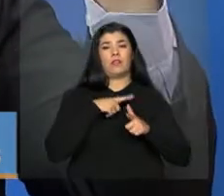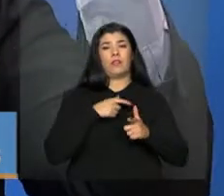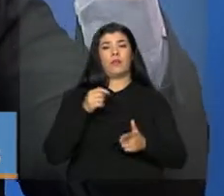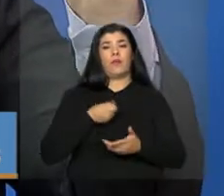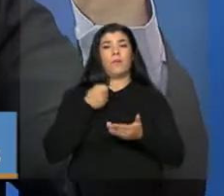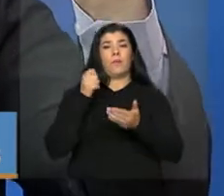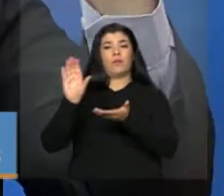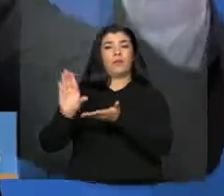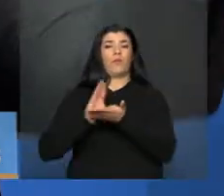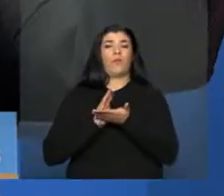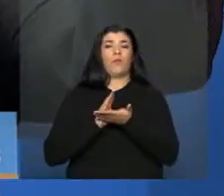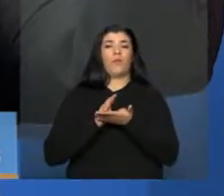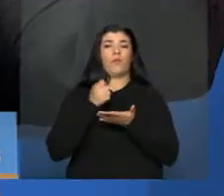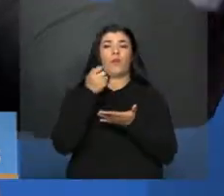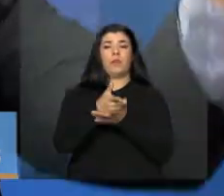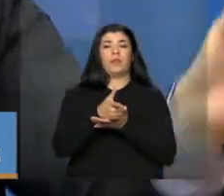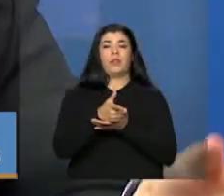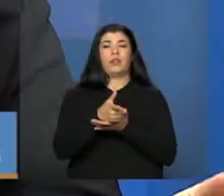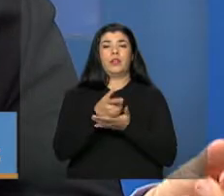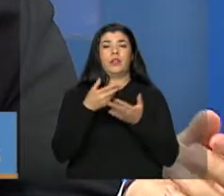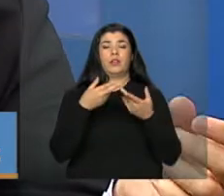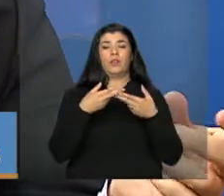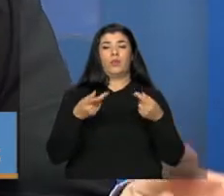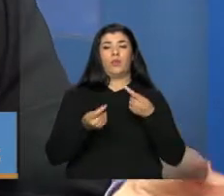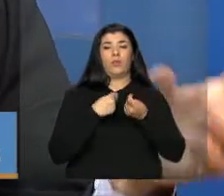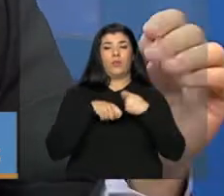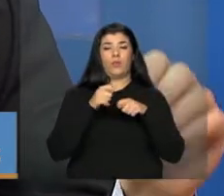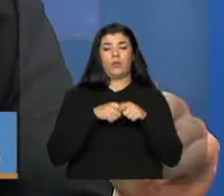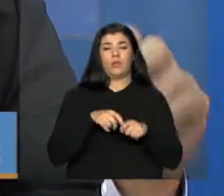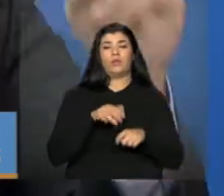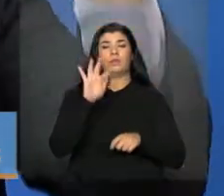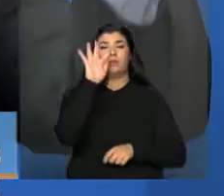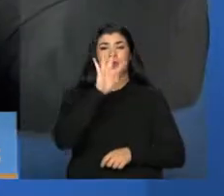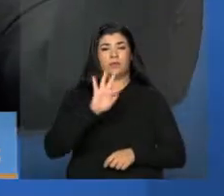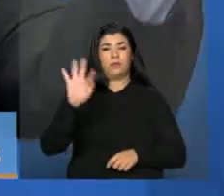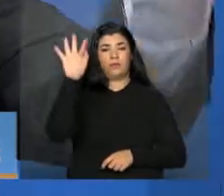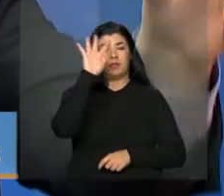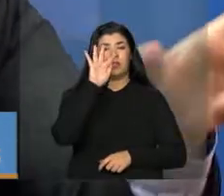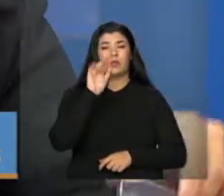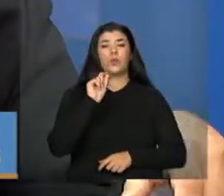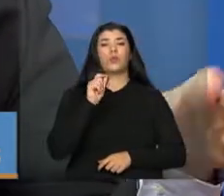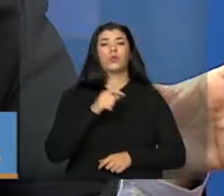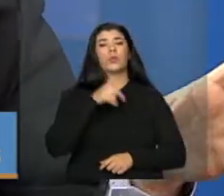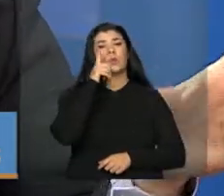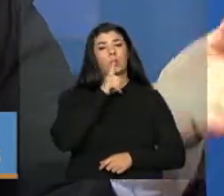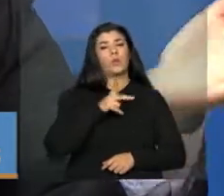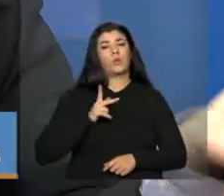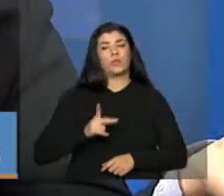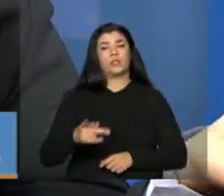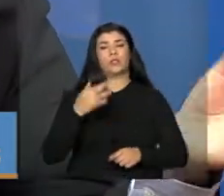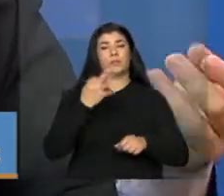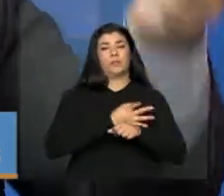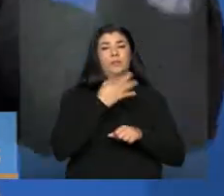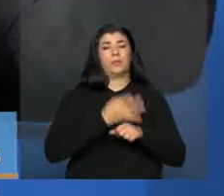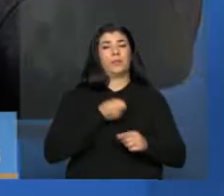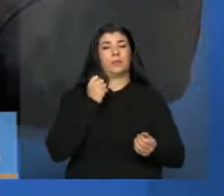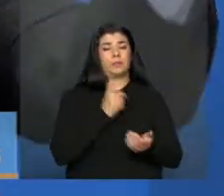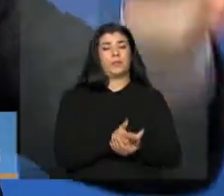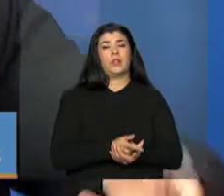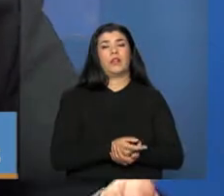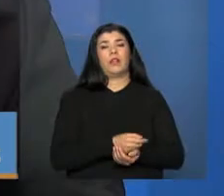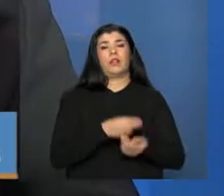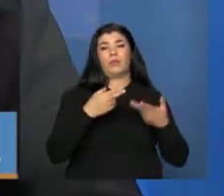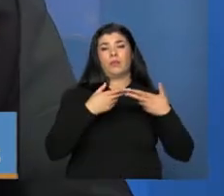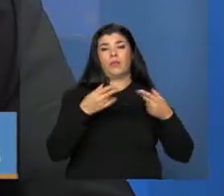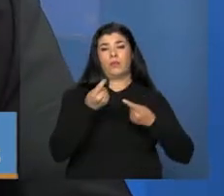planilha lá separando, o que está sendo suportado com recursos municipais, que está sendo suportado com recursos estaduais e o que está sendo